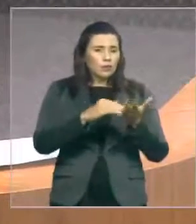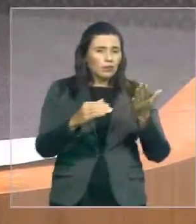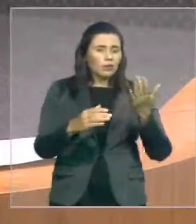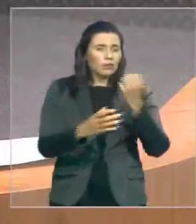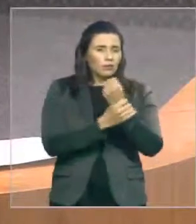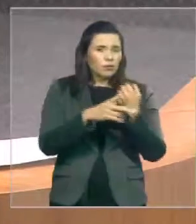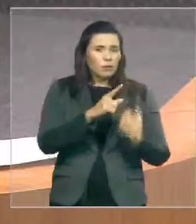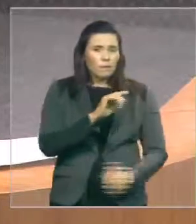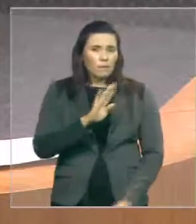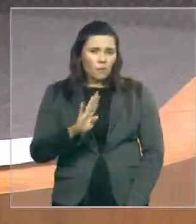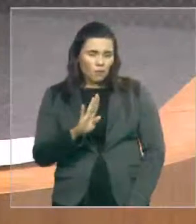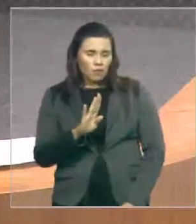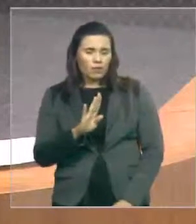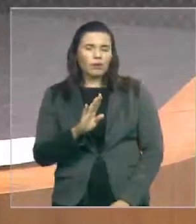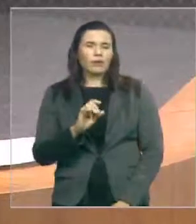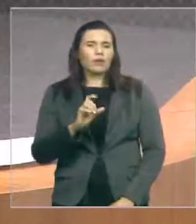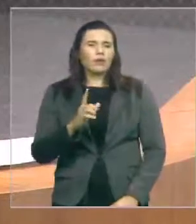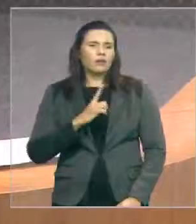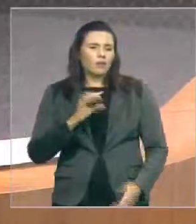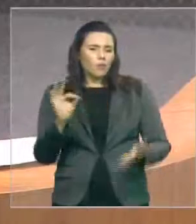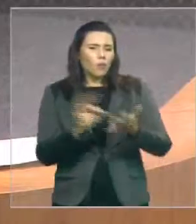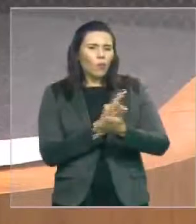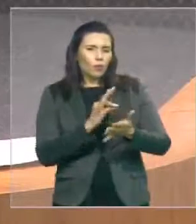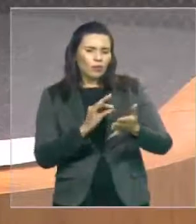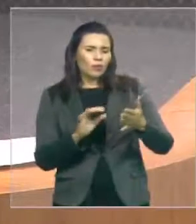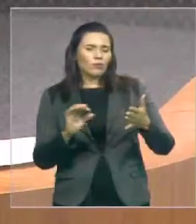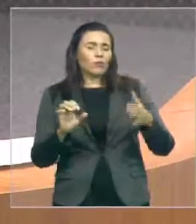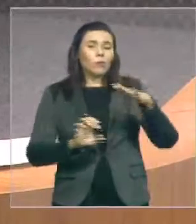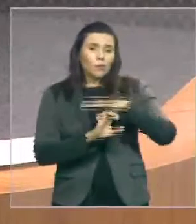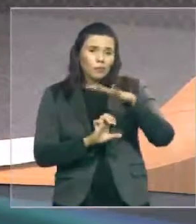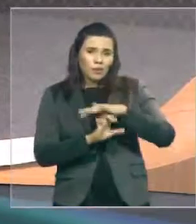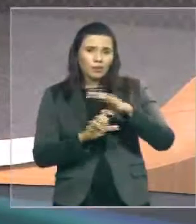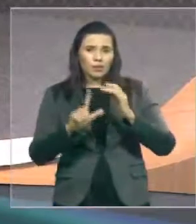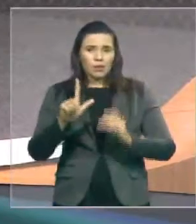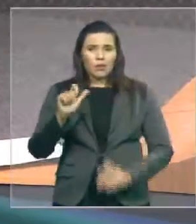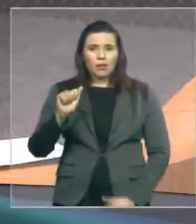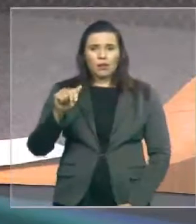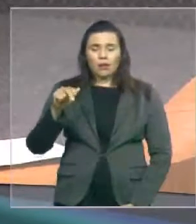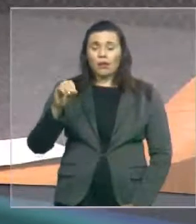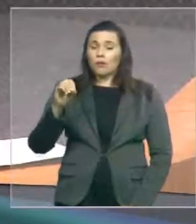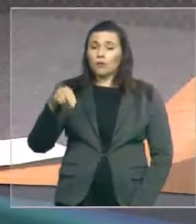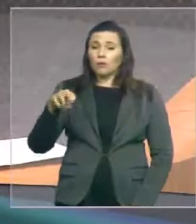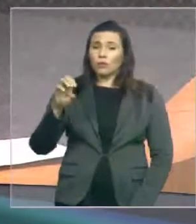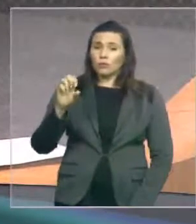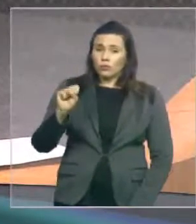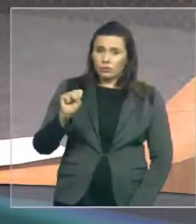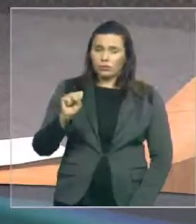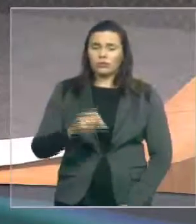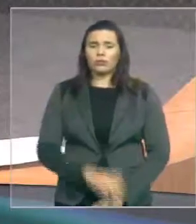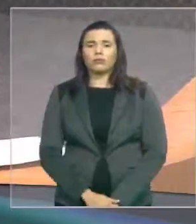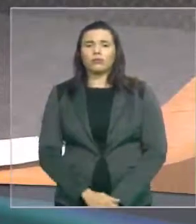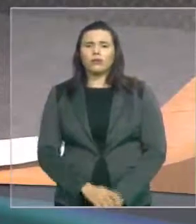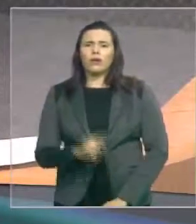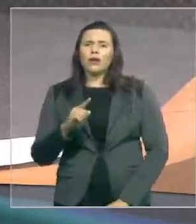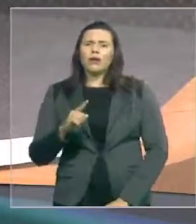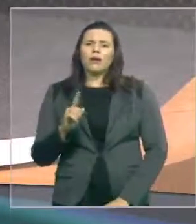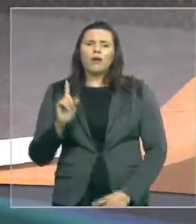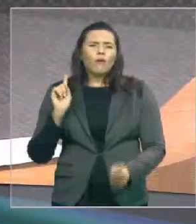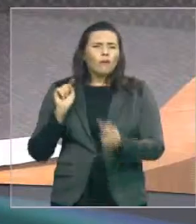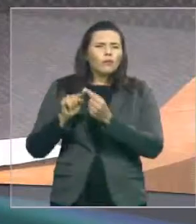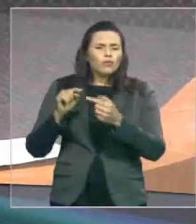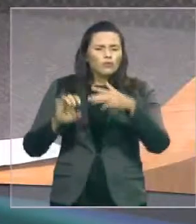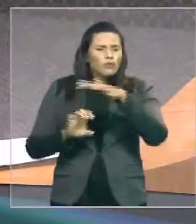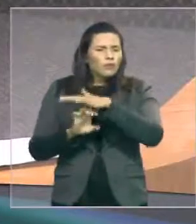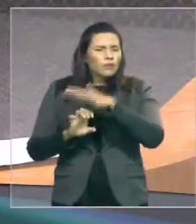empresa Laiones da Silva Nascimento, empresa cuja finalidade é contratar estagiários, estudantes de